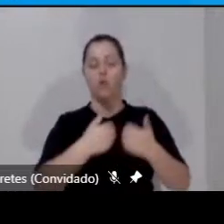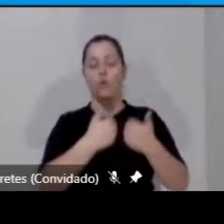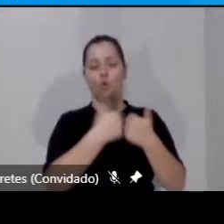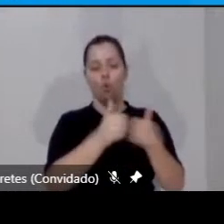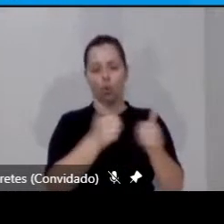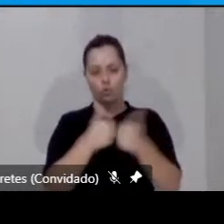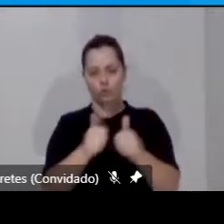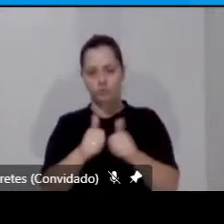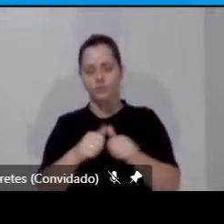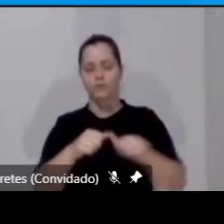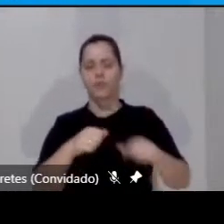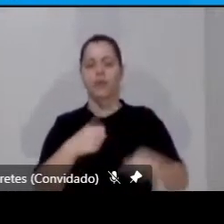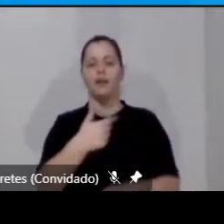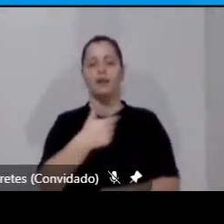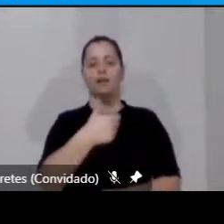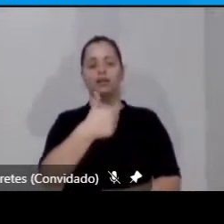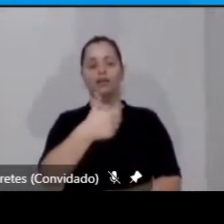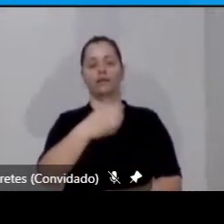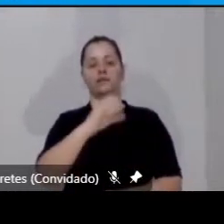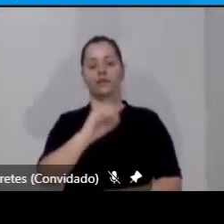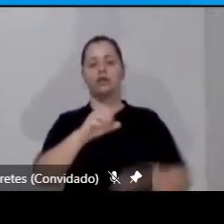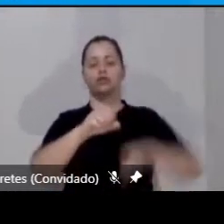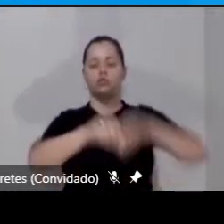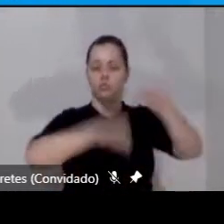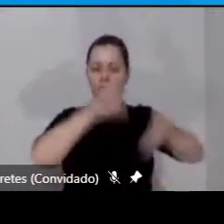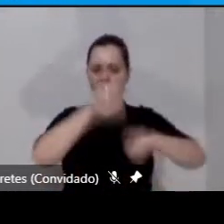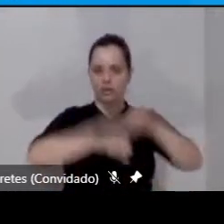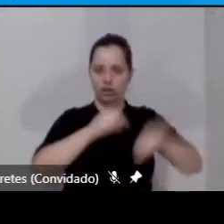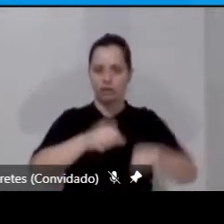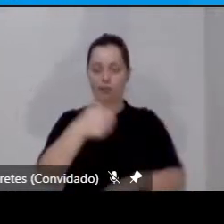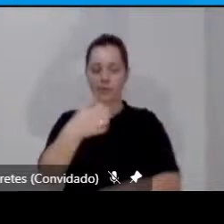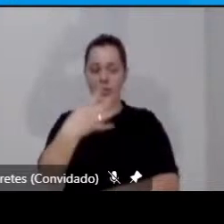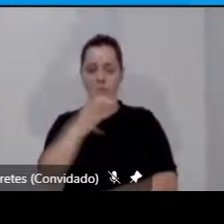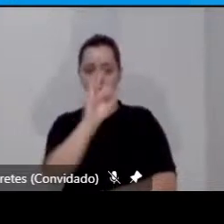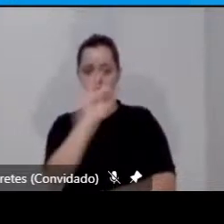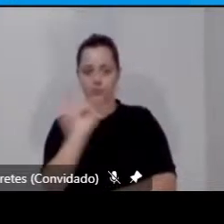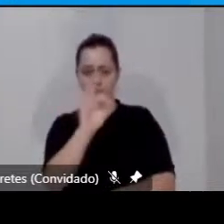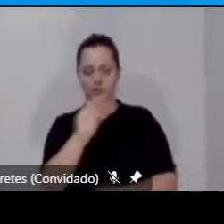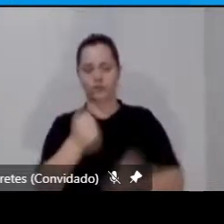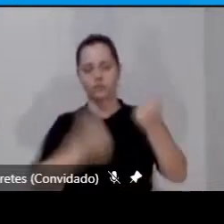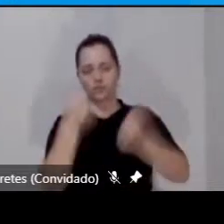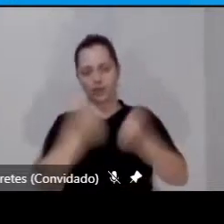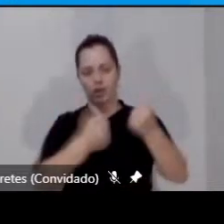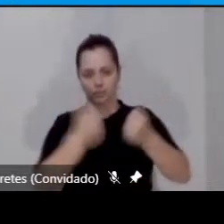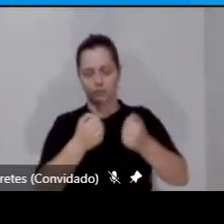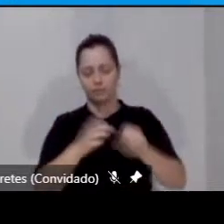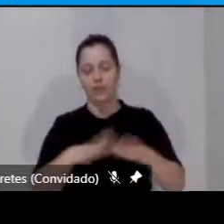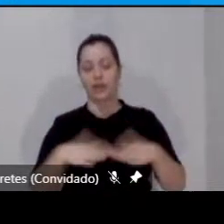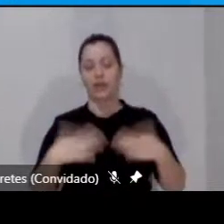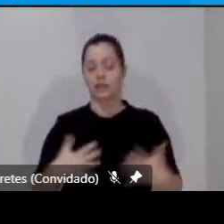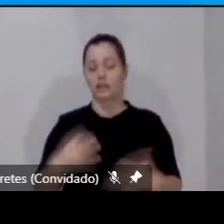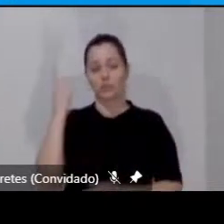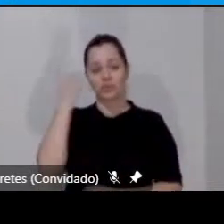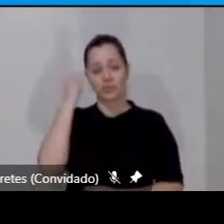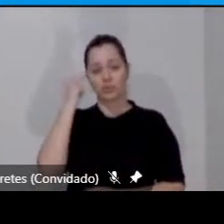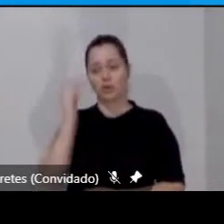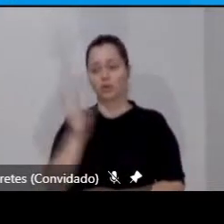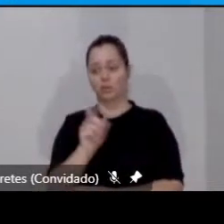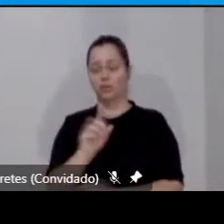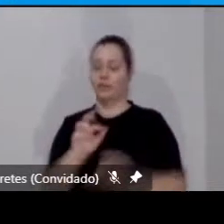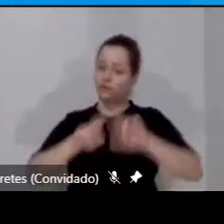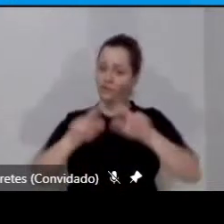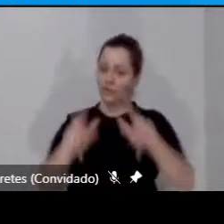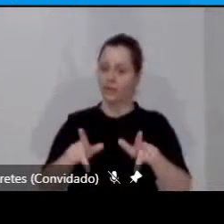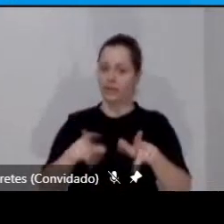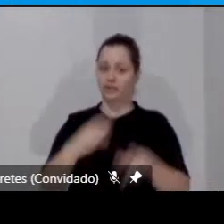bicicleta e 14% do carro. Lógico que isso no padrão de São Paulo não é bem assim. São